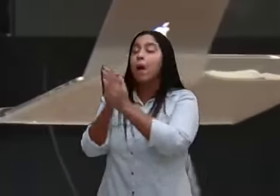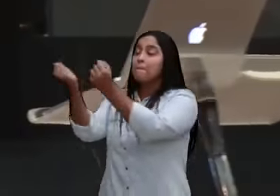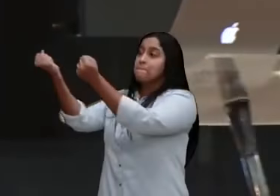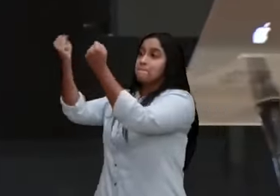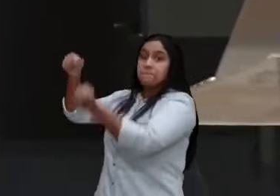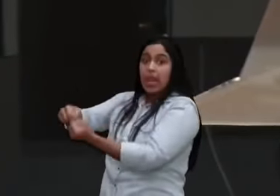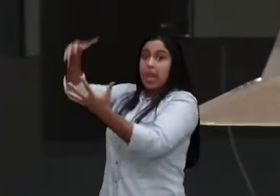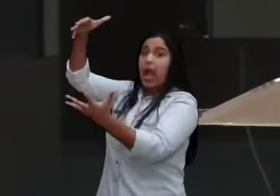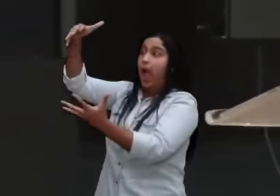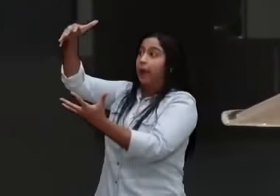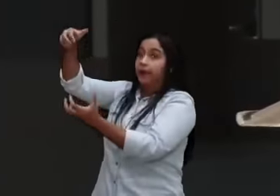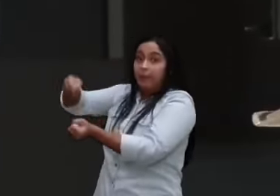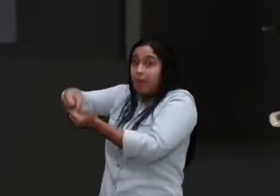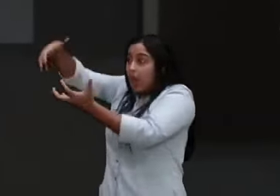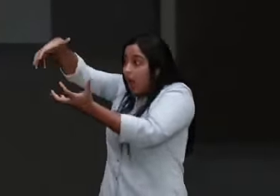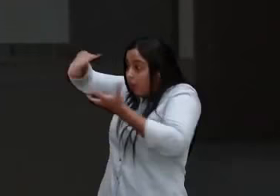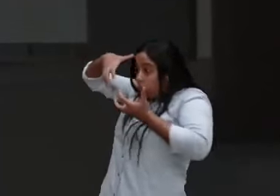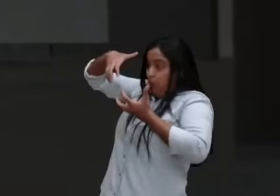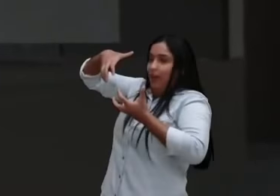você queria uma Disney.